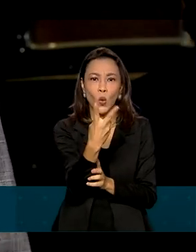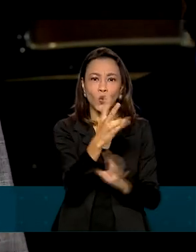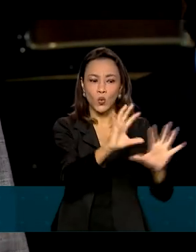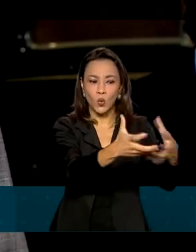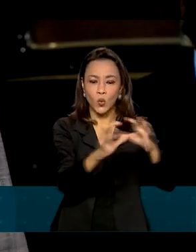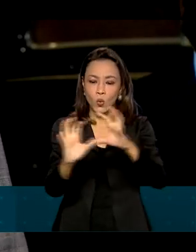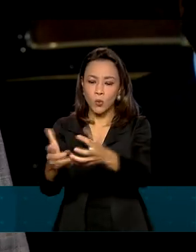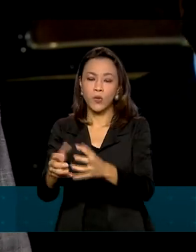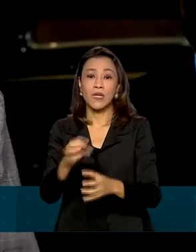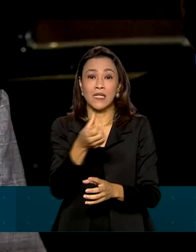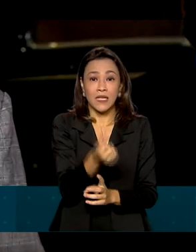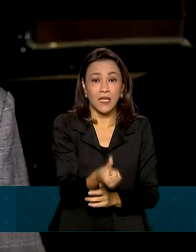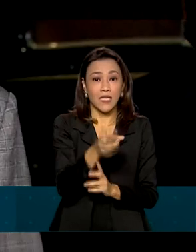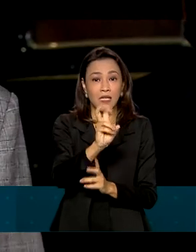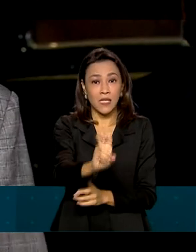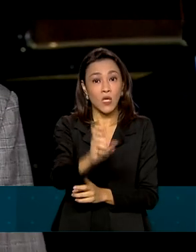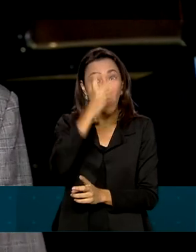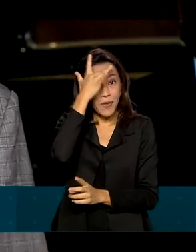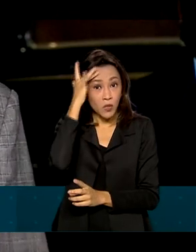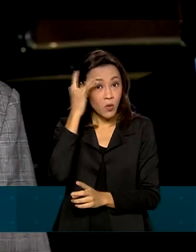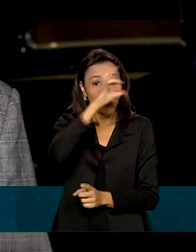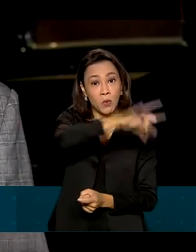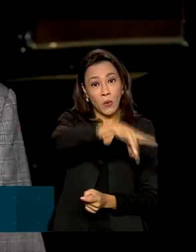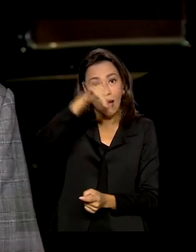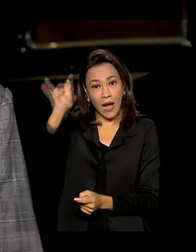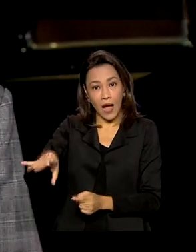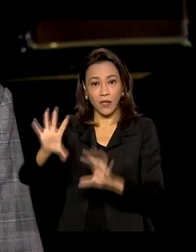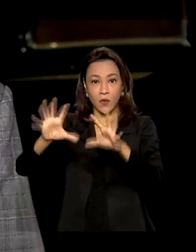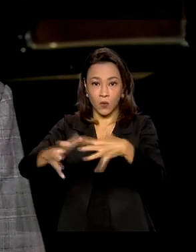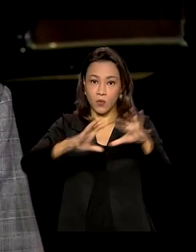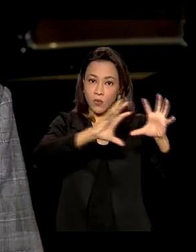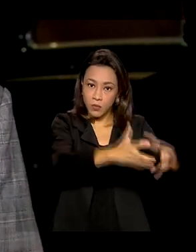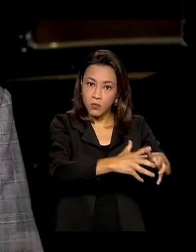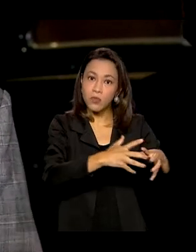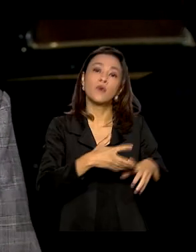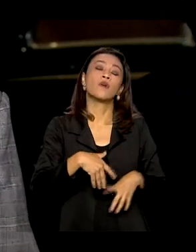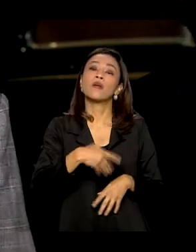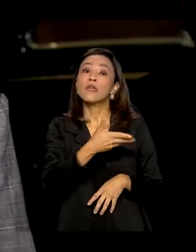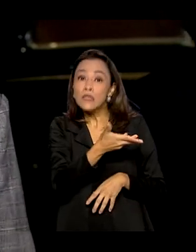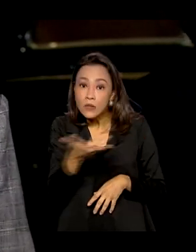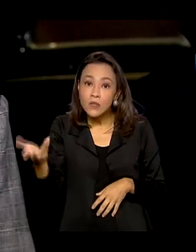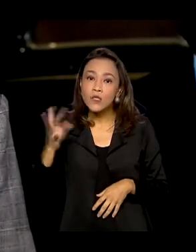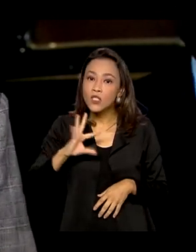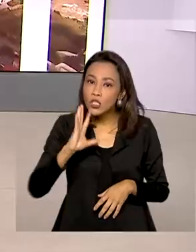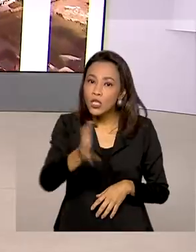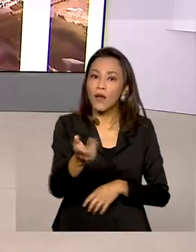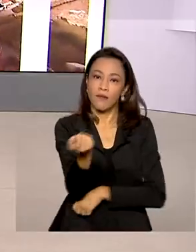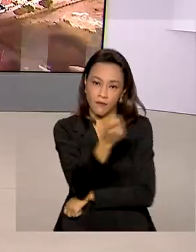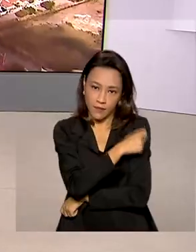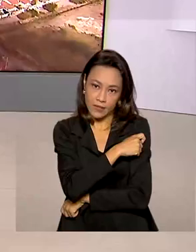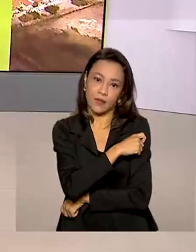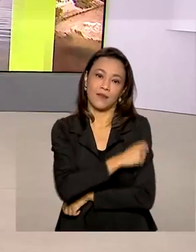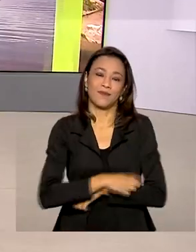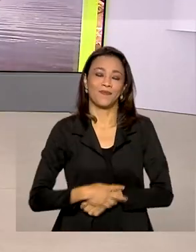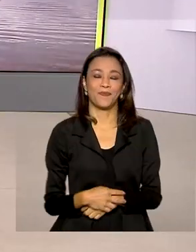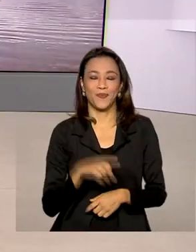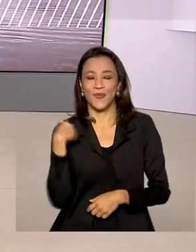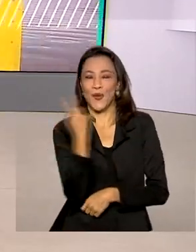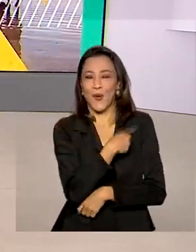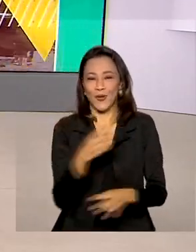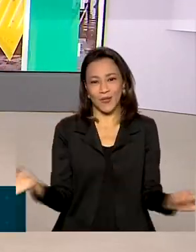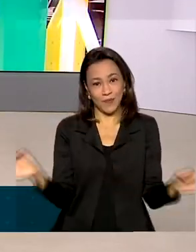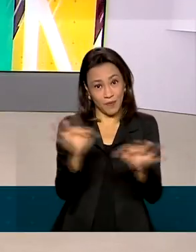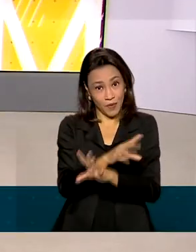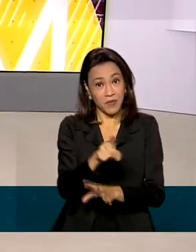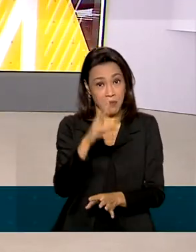pessoas por cada delegação. Todos vacinados. O Brasil em Dia termina aqui.